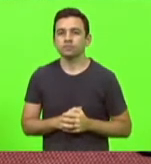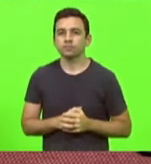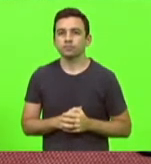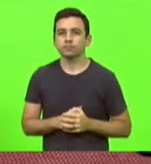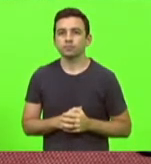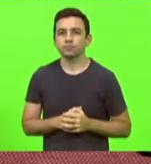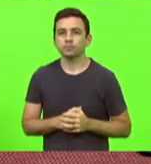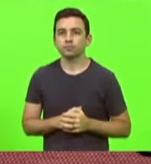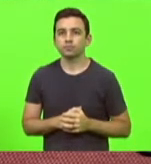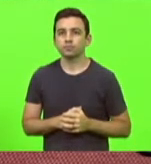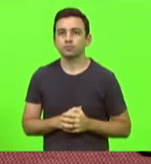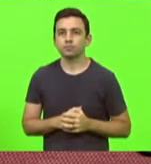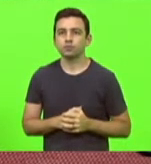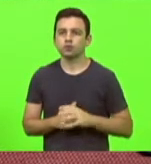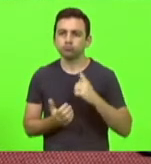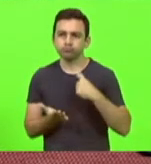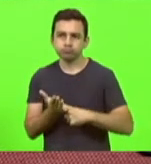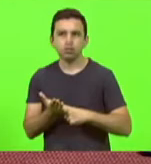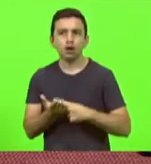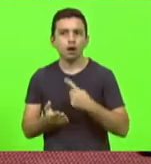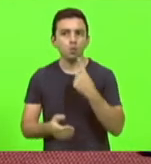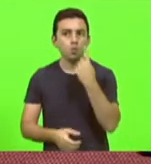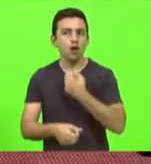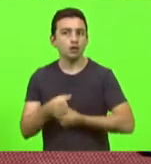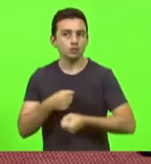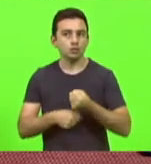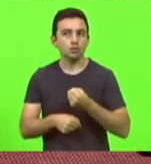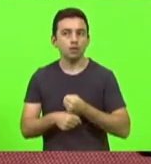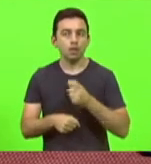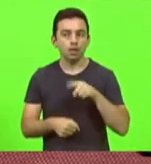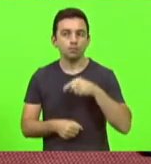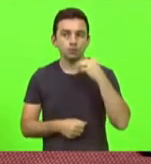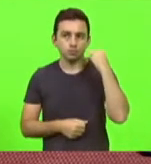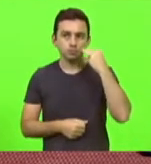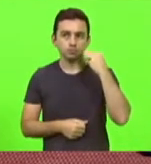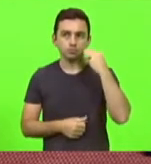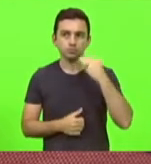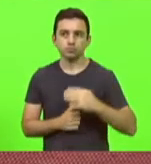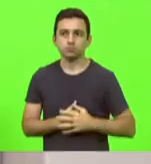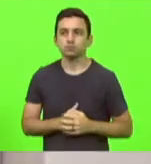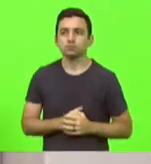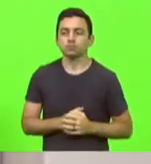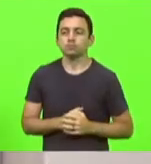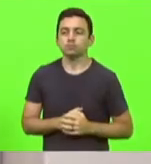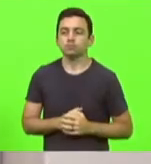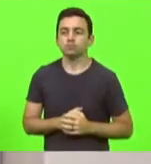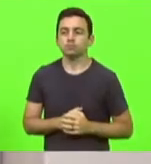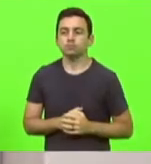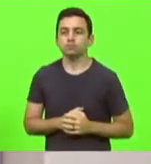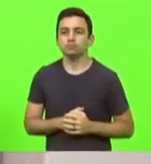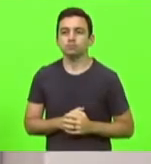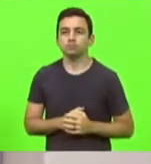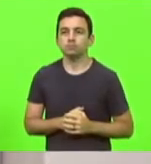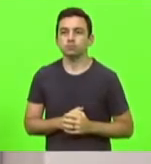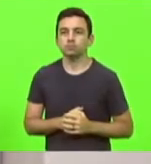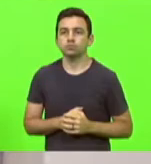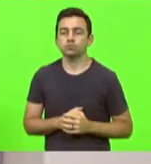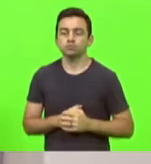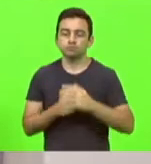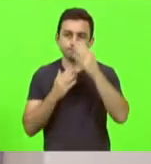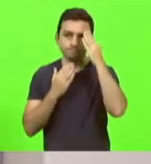Pelo acordo firmado há um ano atrás, eu voto no Márcio Machado. Obrigado. Obrigado, deputado.